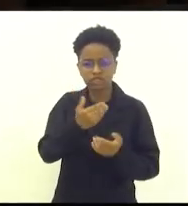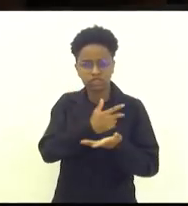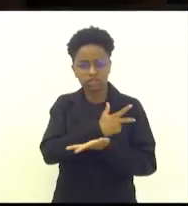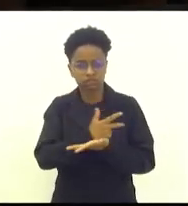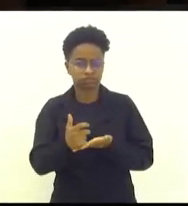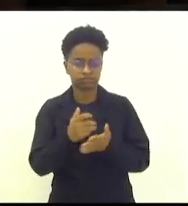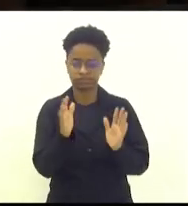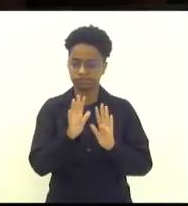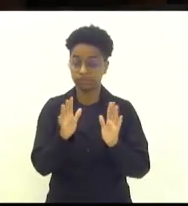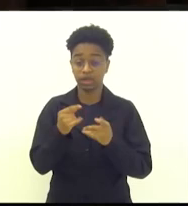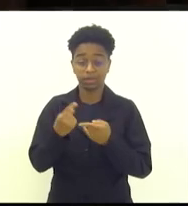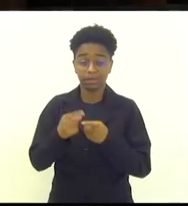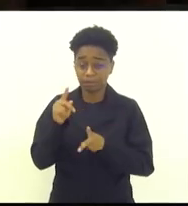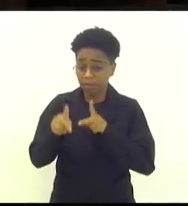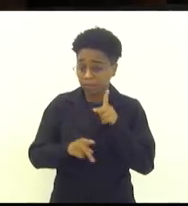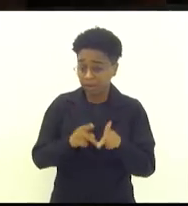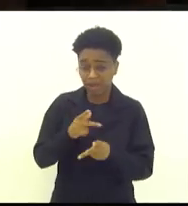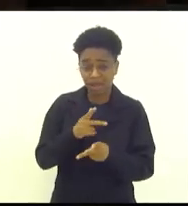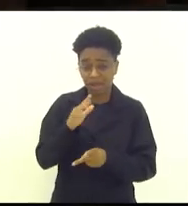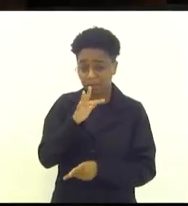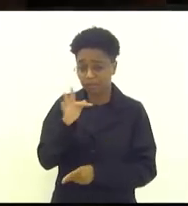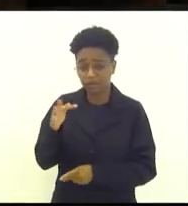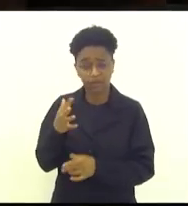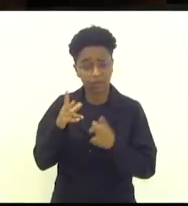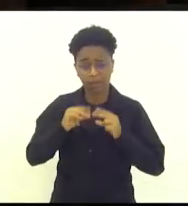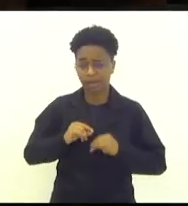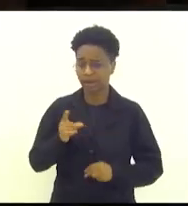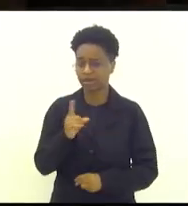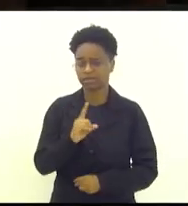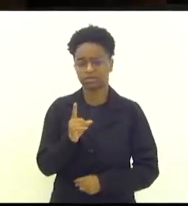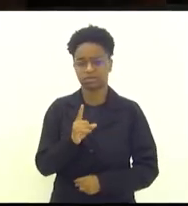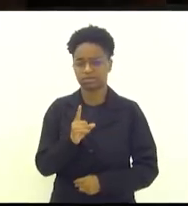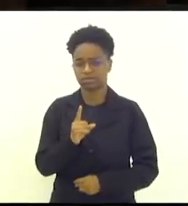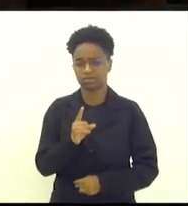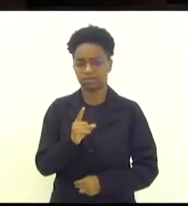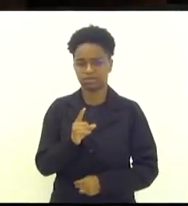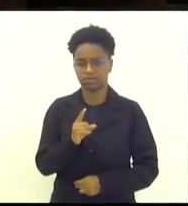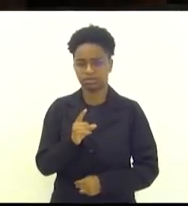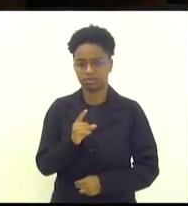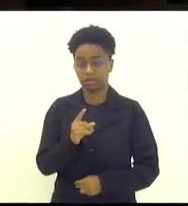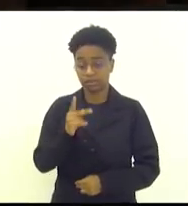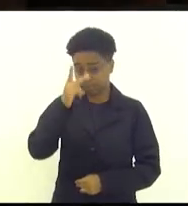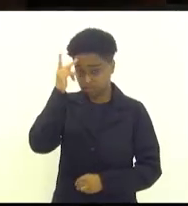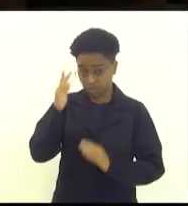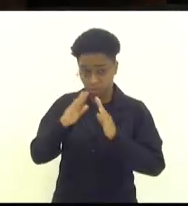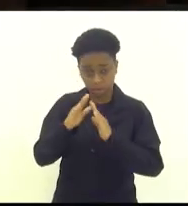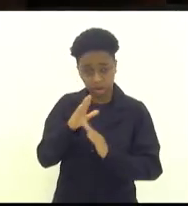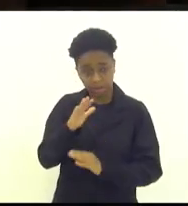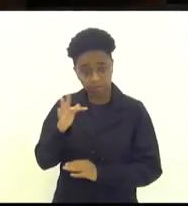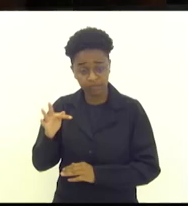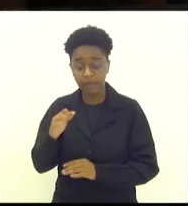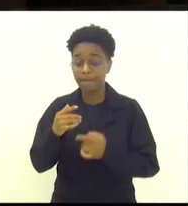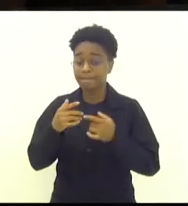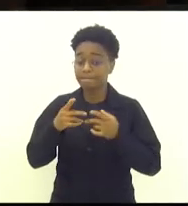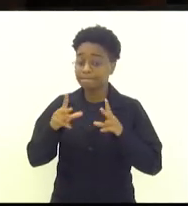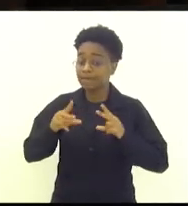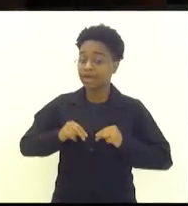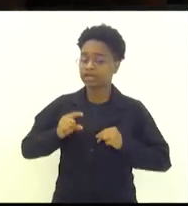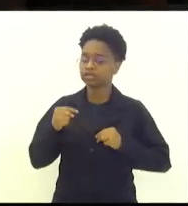O cabofriense não precisa disso, não merece isso. O cabofriense merece que nós tenhamos